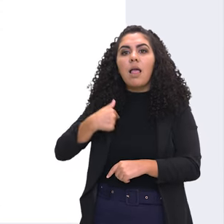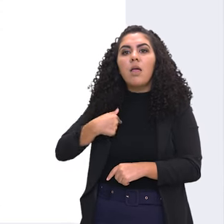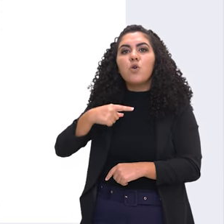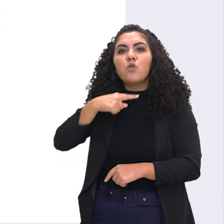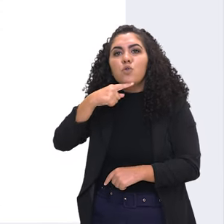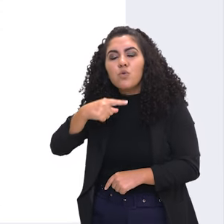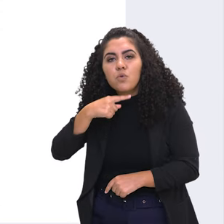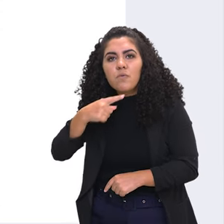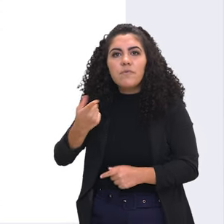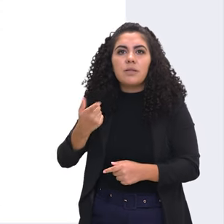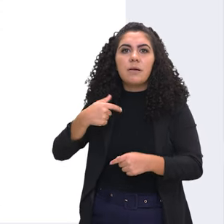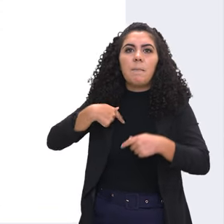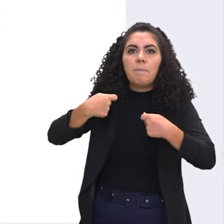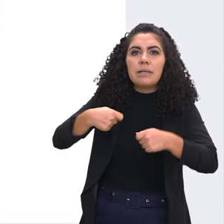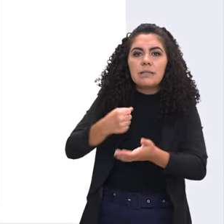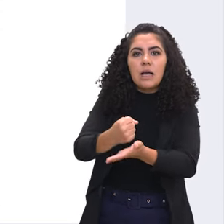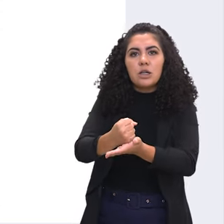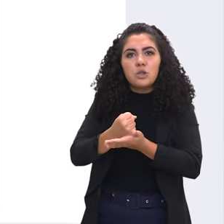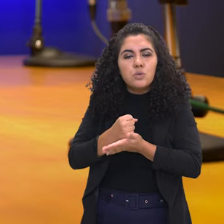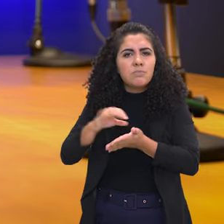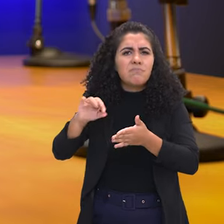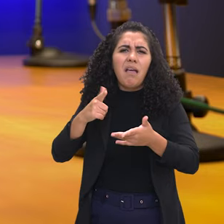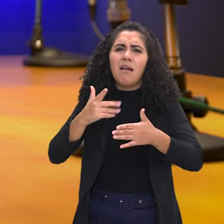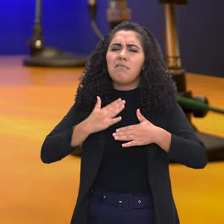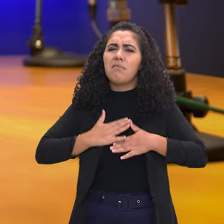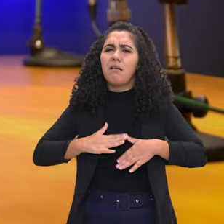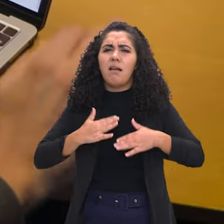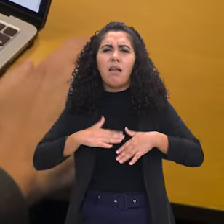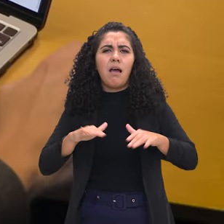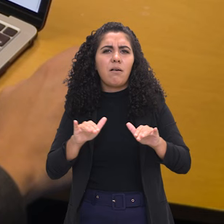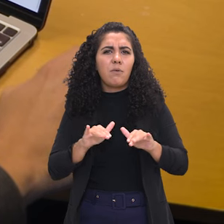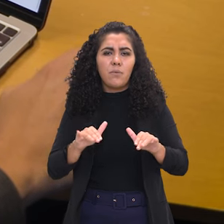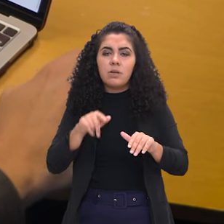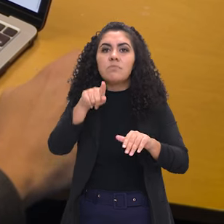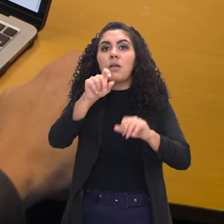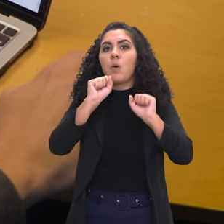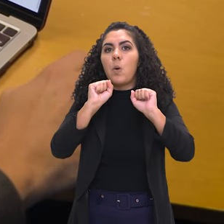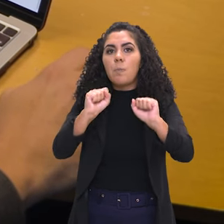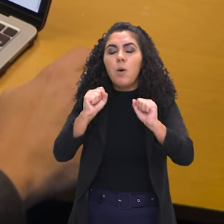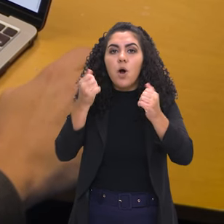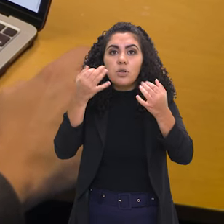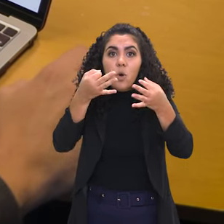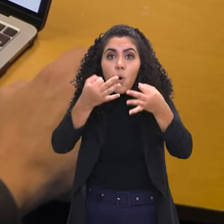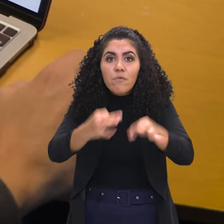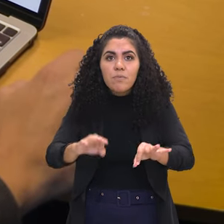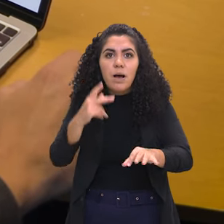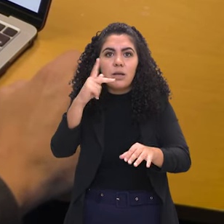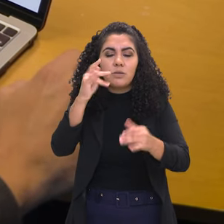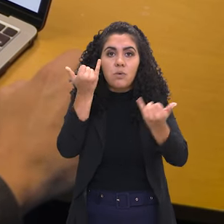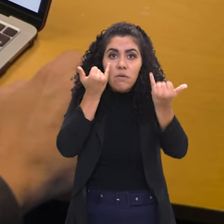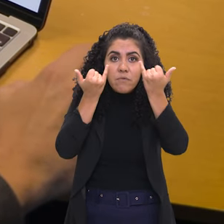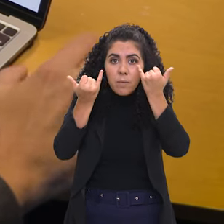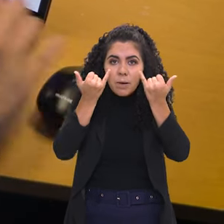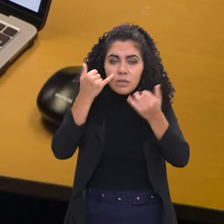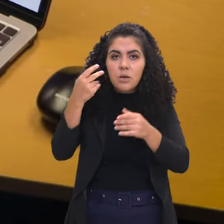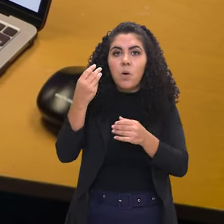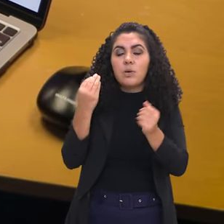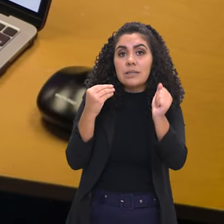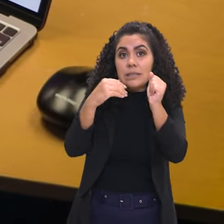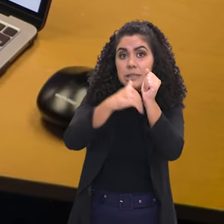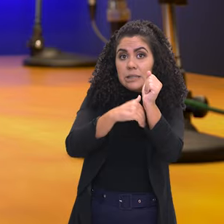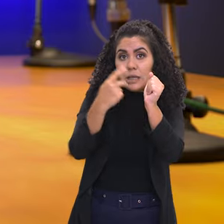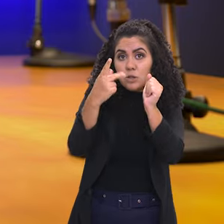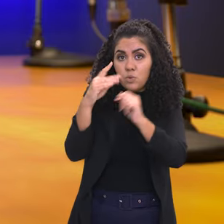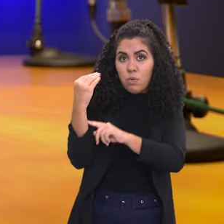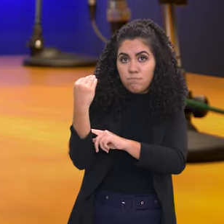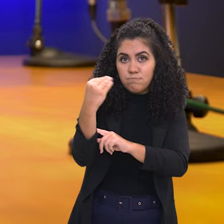preciso de ajuda, colocar a sua inscrição ali dentro. É bem tranquilo. E aí você confirma os seus dados, coloca a sua senha.